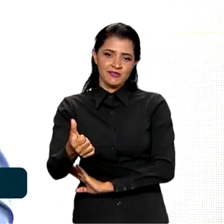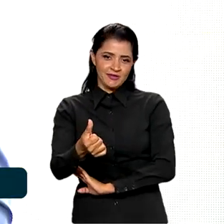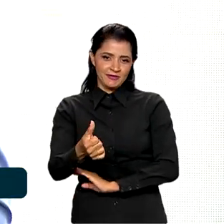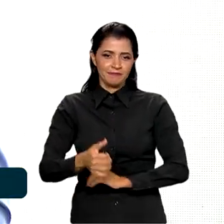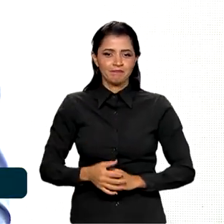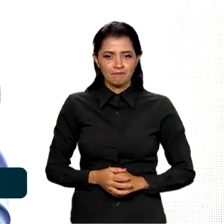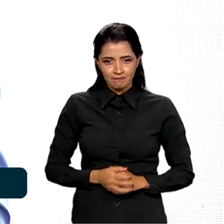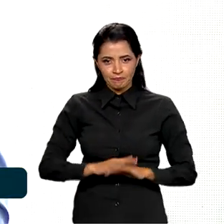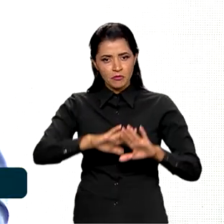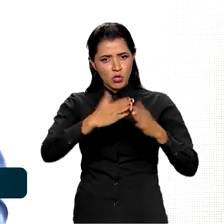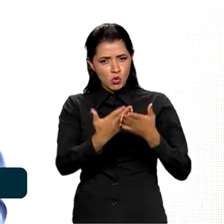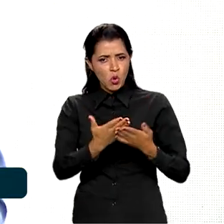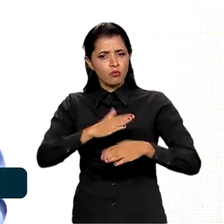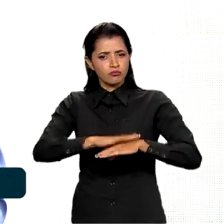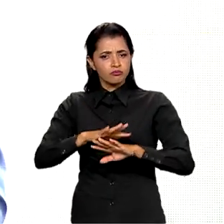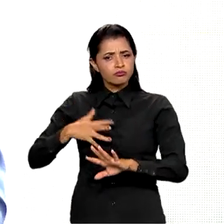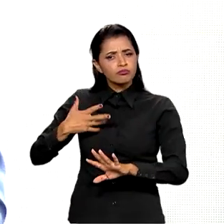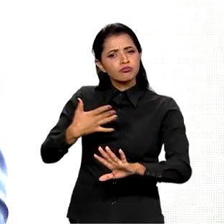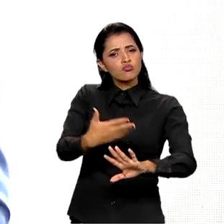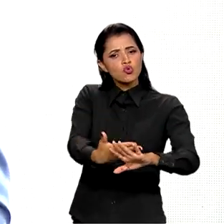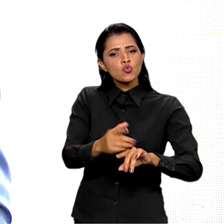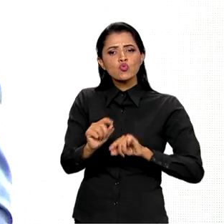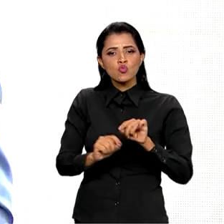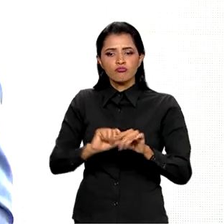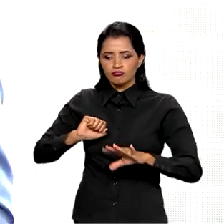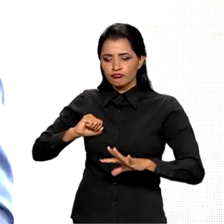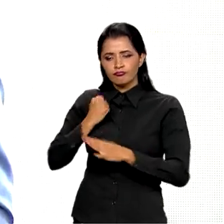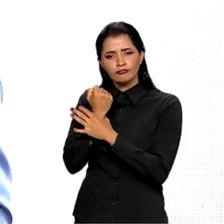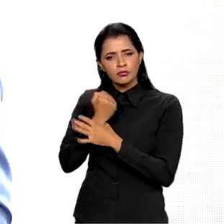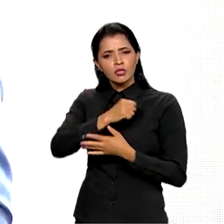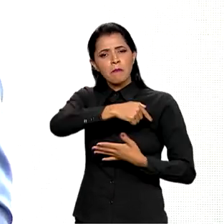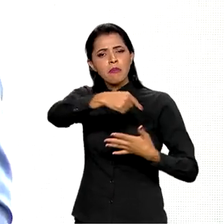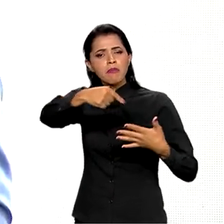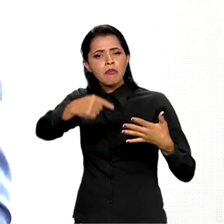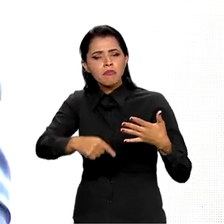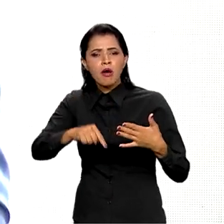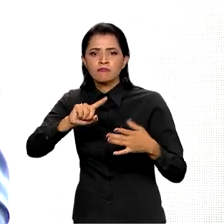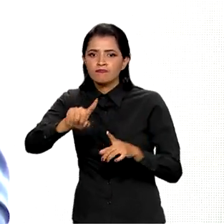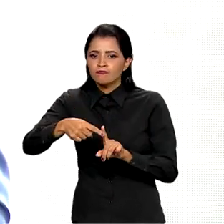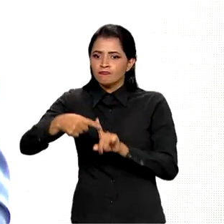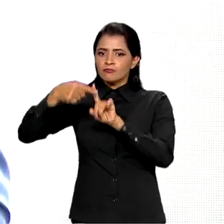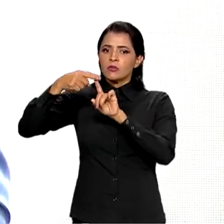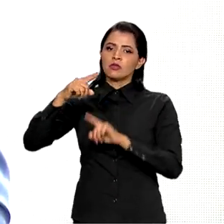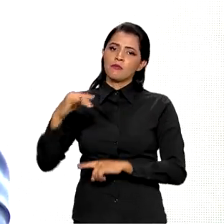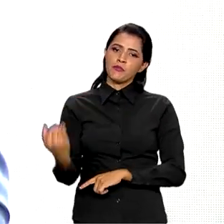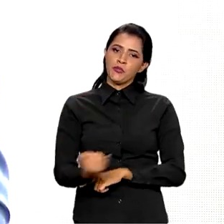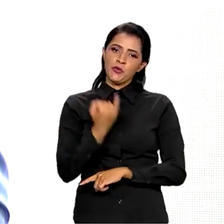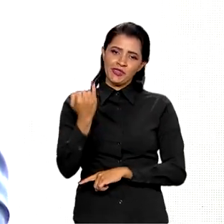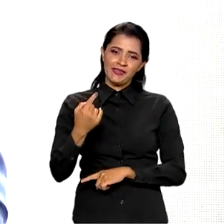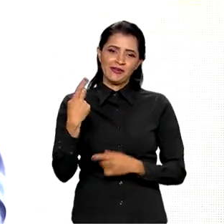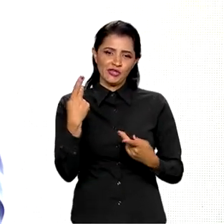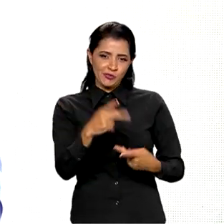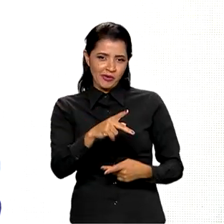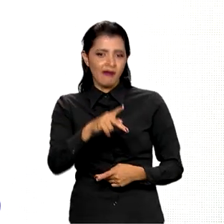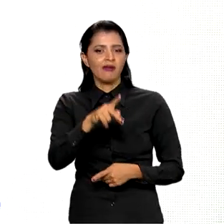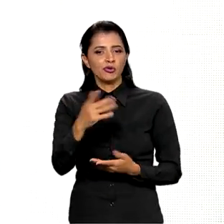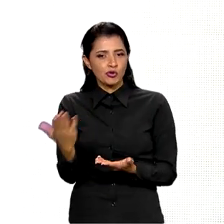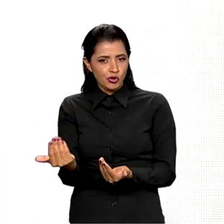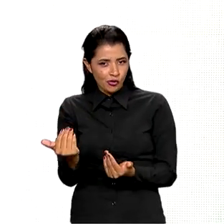A escola Tempo Integral, ela garante uma série de benefícios importantes para os jovens e as crianças brasileiras.